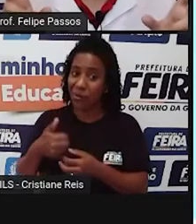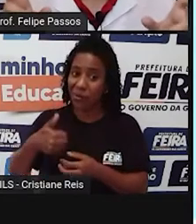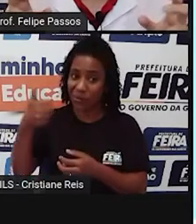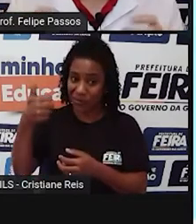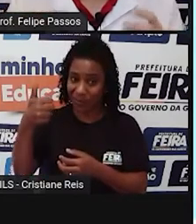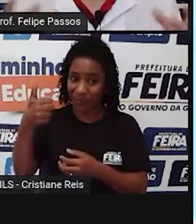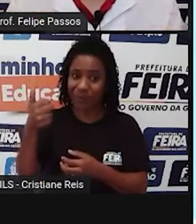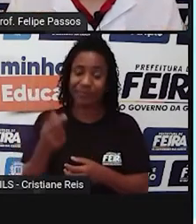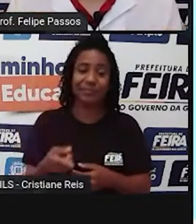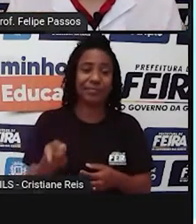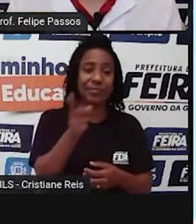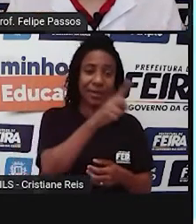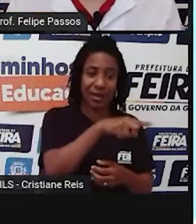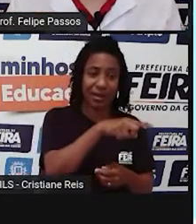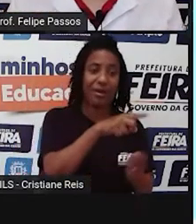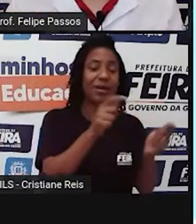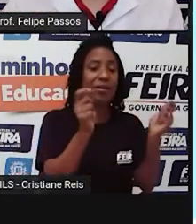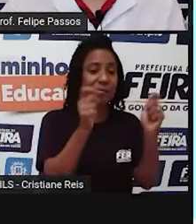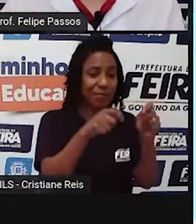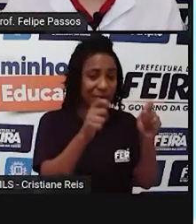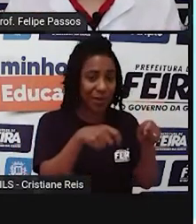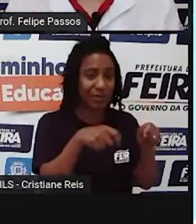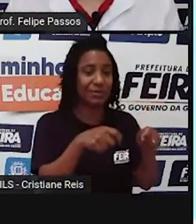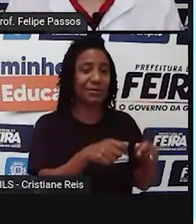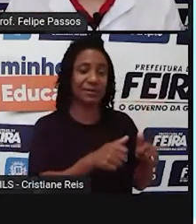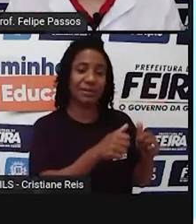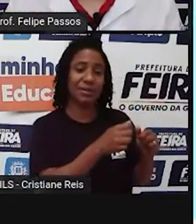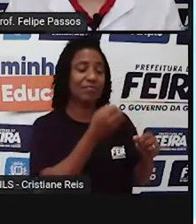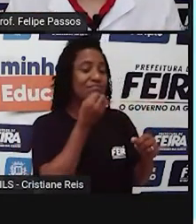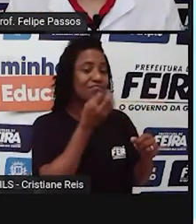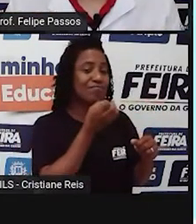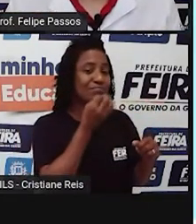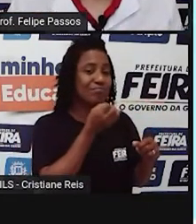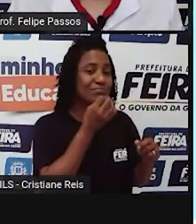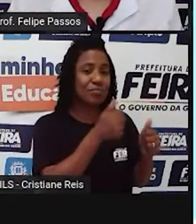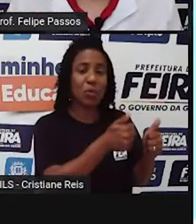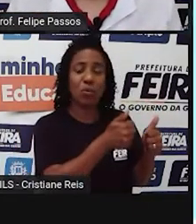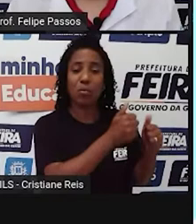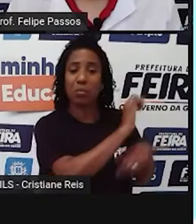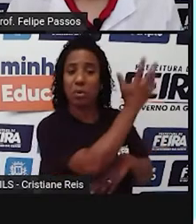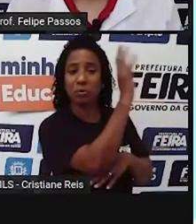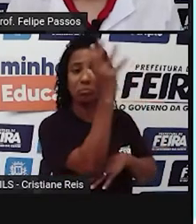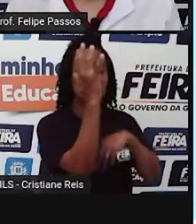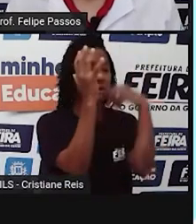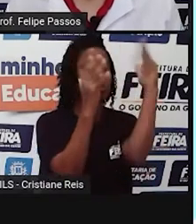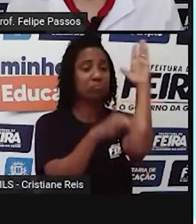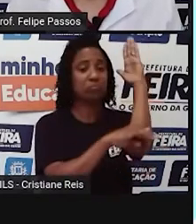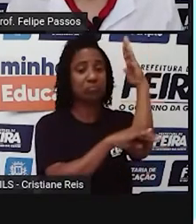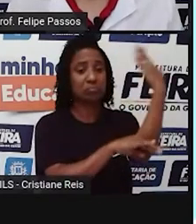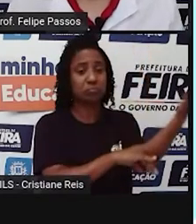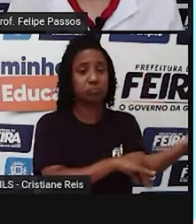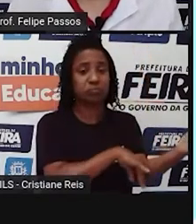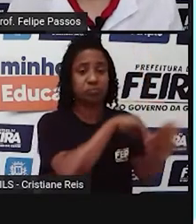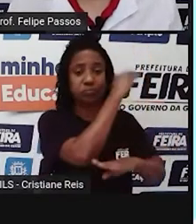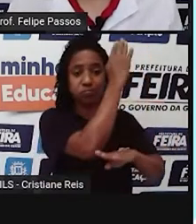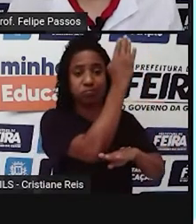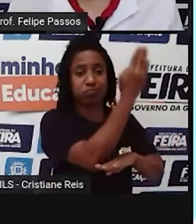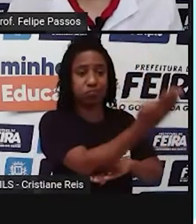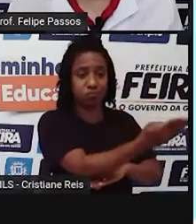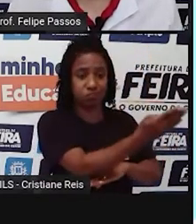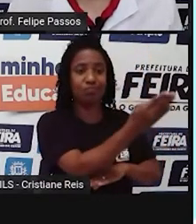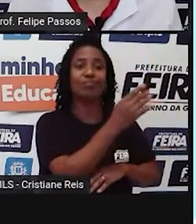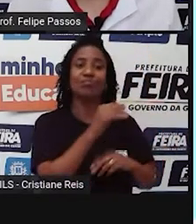entre aspas, desmonta algo que estava lá pronto, montadinho na natureza, certo? Também podem ter